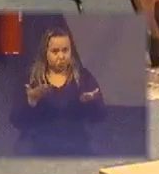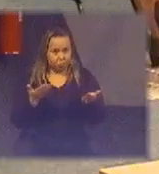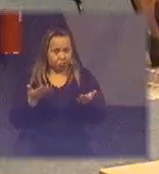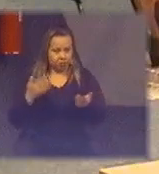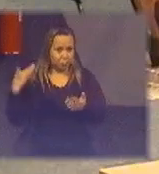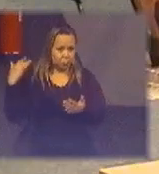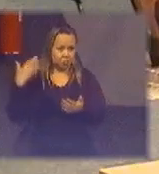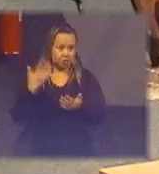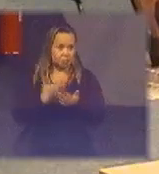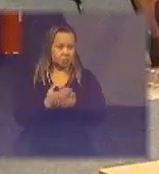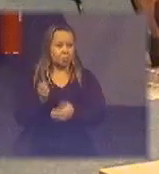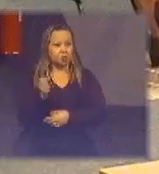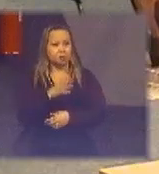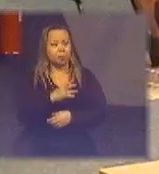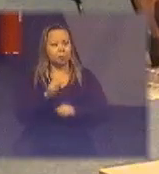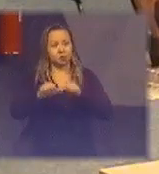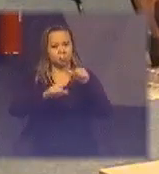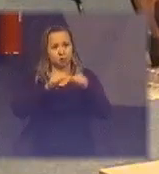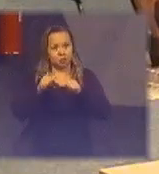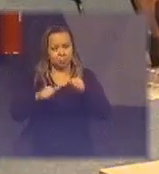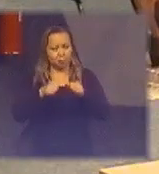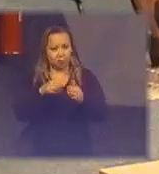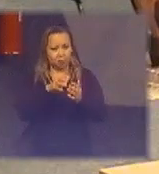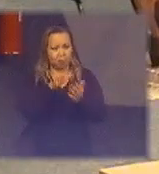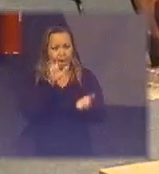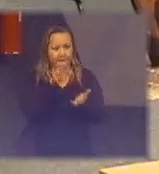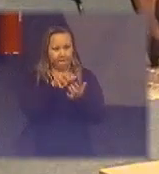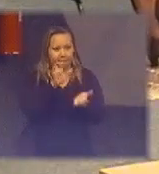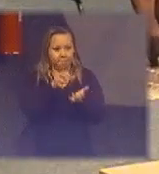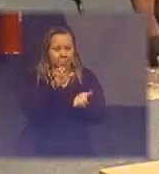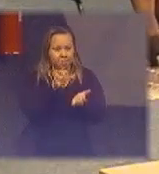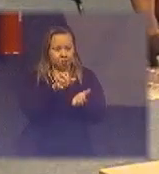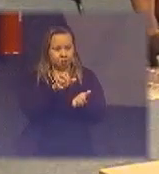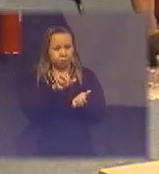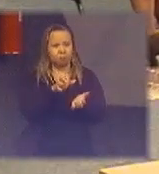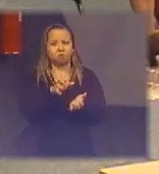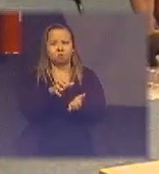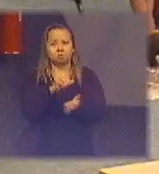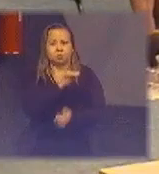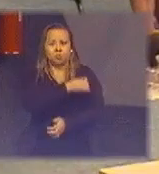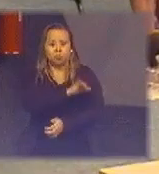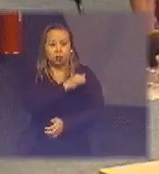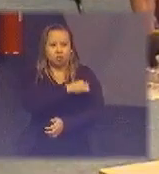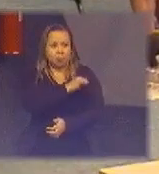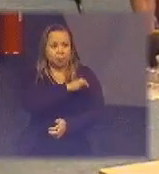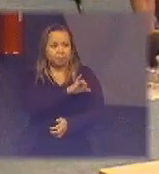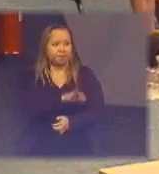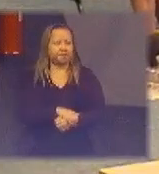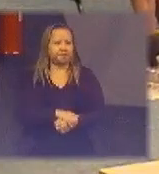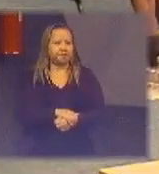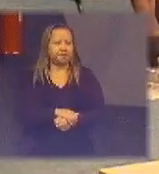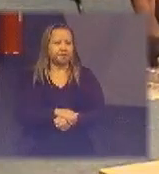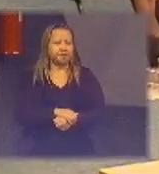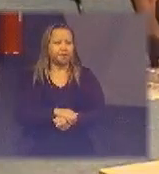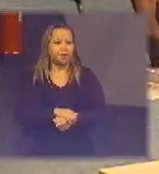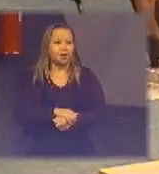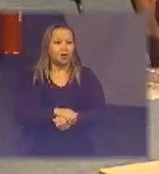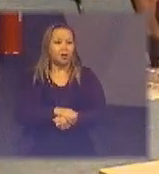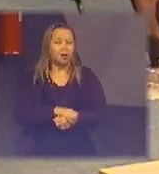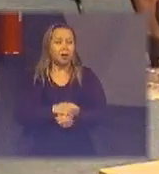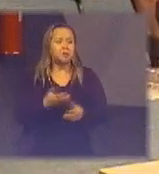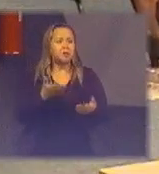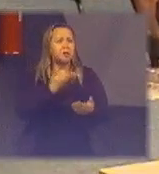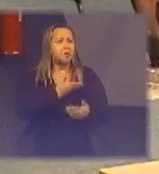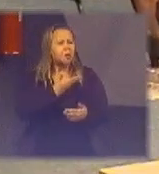na minha transição de Pernambuco para o Rio de Janeiro retornei para o Rio de Janeiro vai fazer dois anos ainda e aí participei de uma banca enfim e aí os